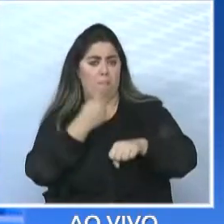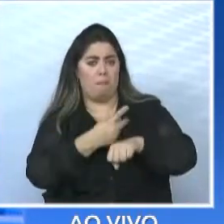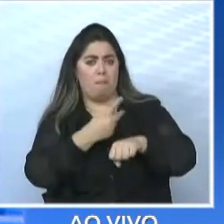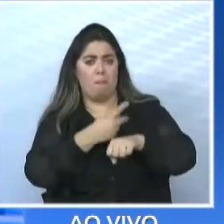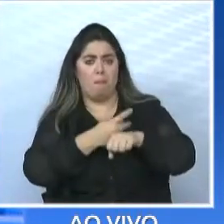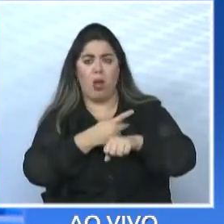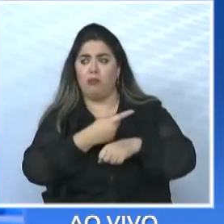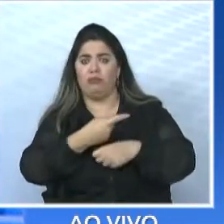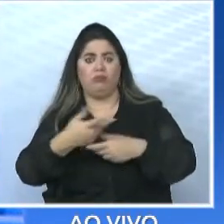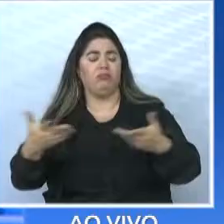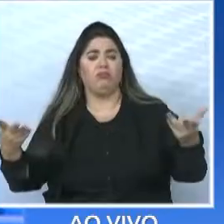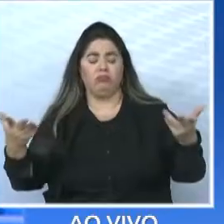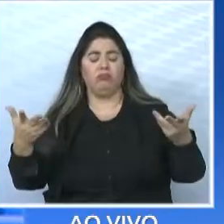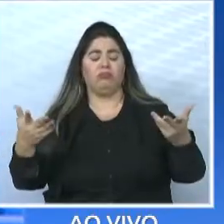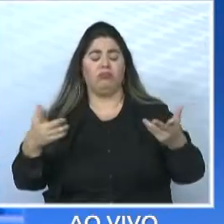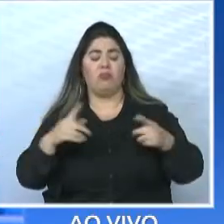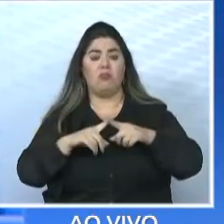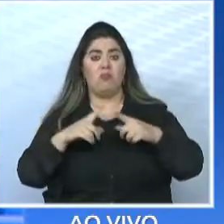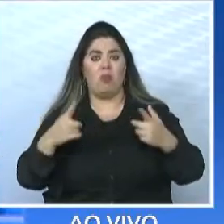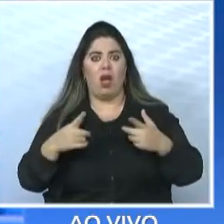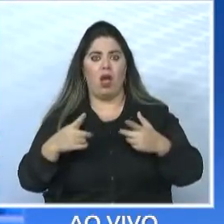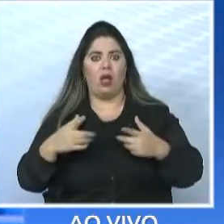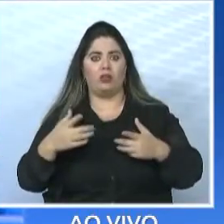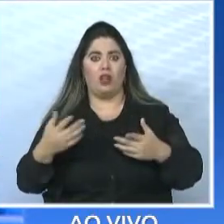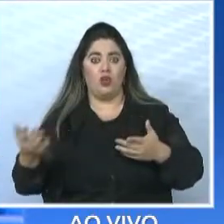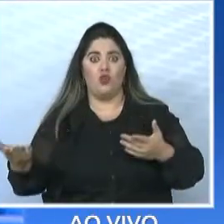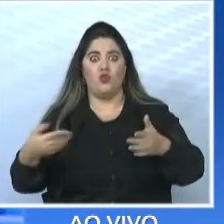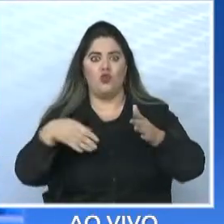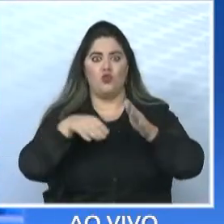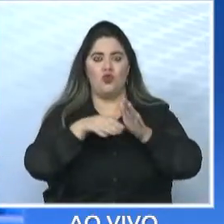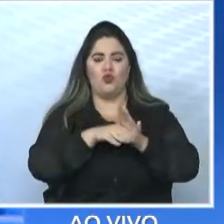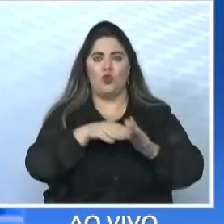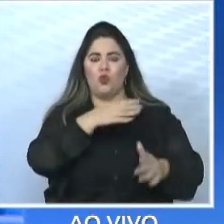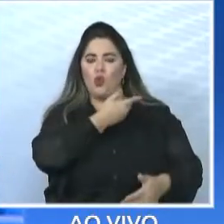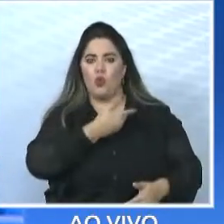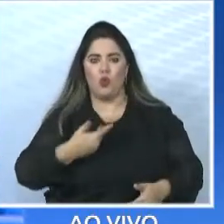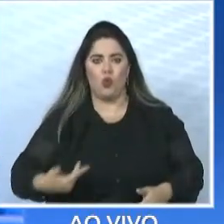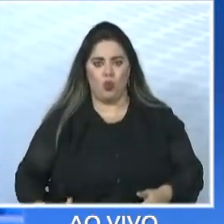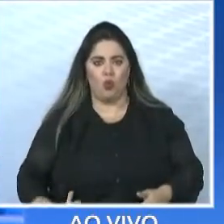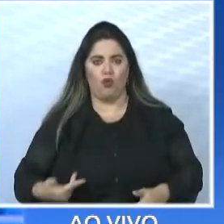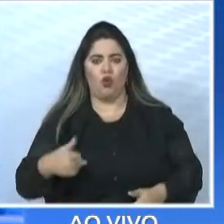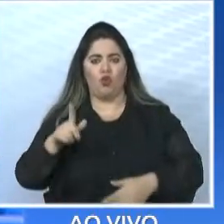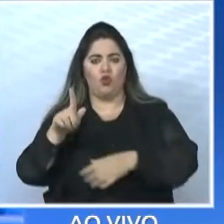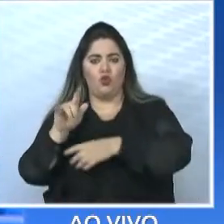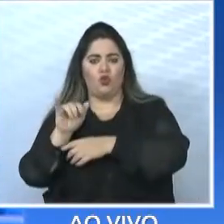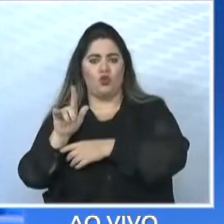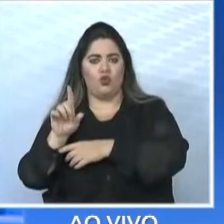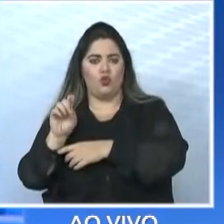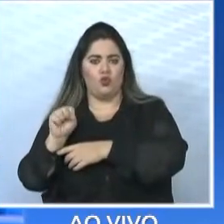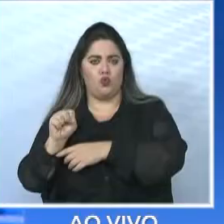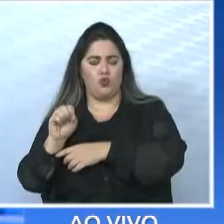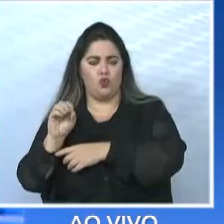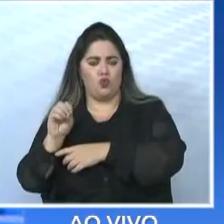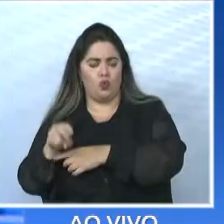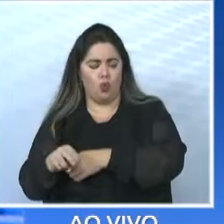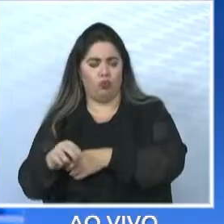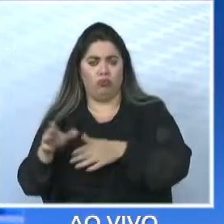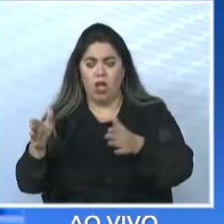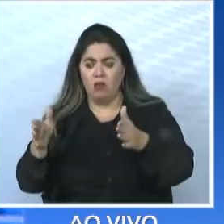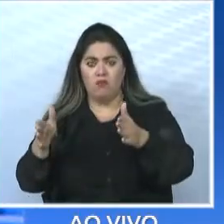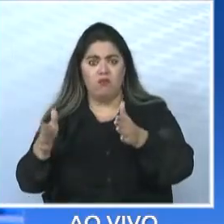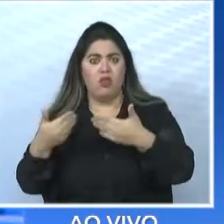acontece? Quando vem o governo Gilson, secretário de desenvolvimento, que era a Flávia, candidata agora, fechou a escola profissionalizante,